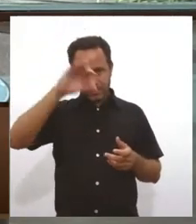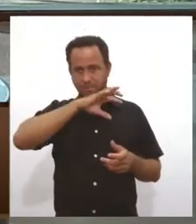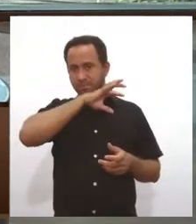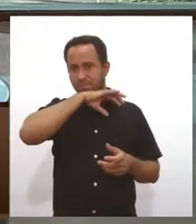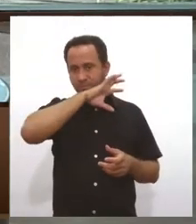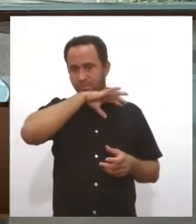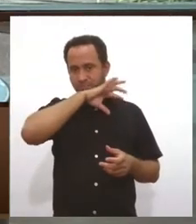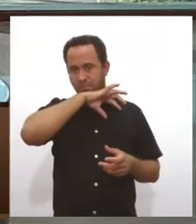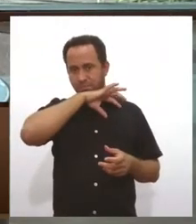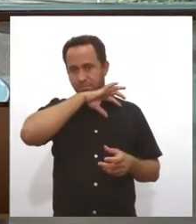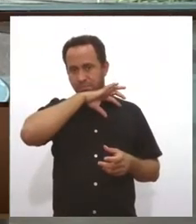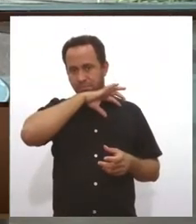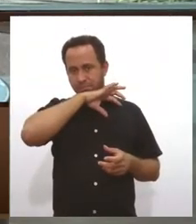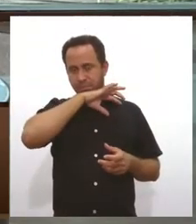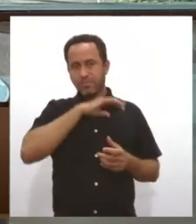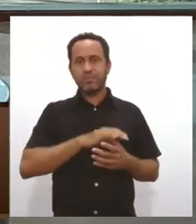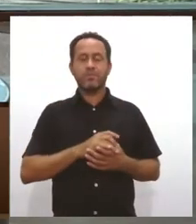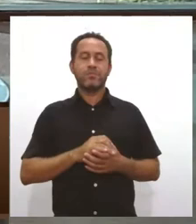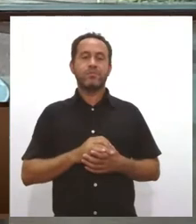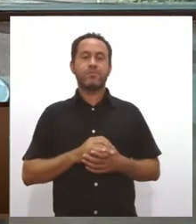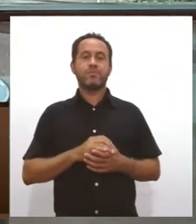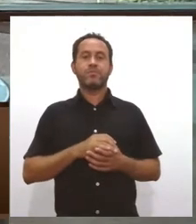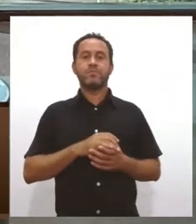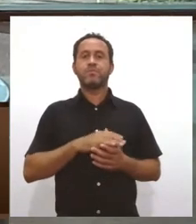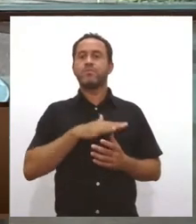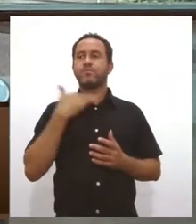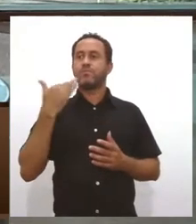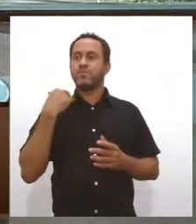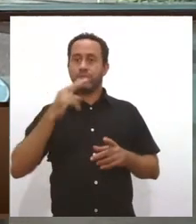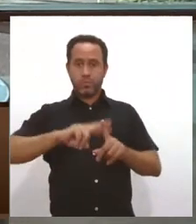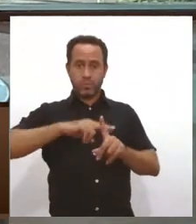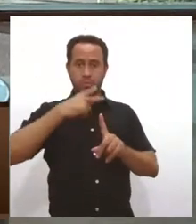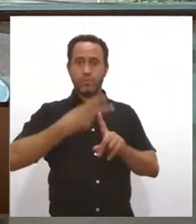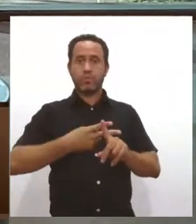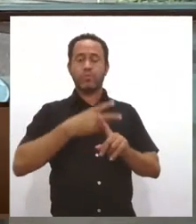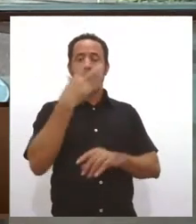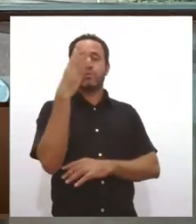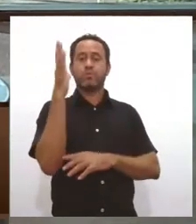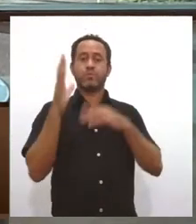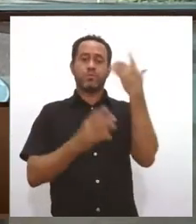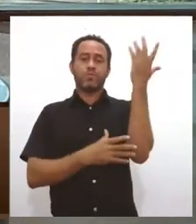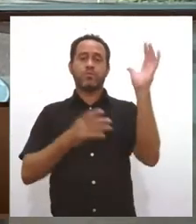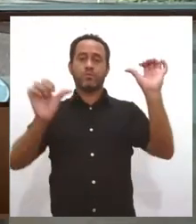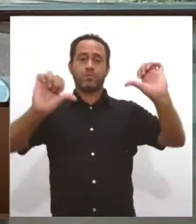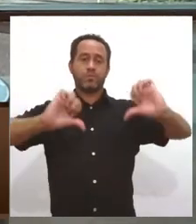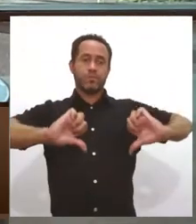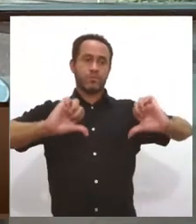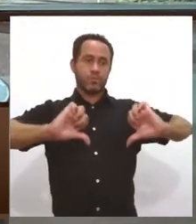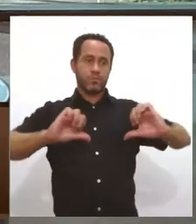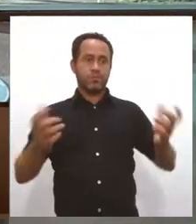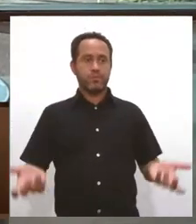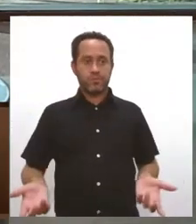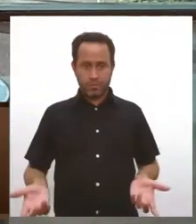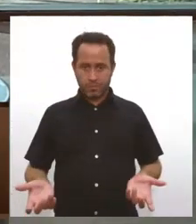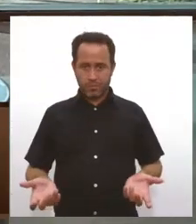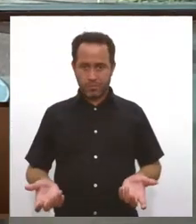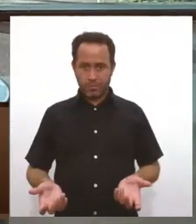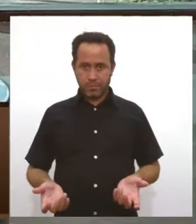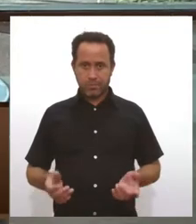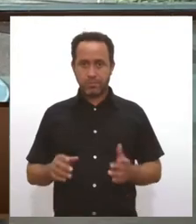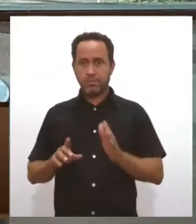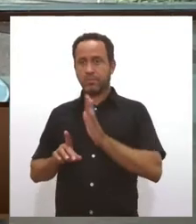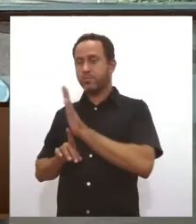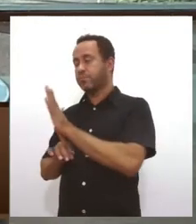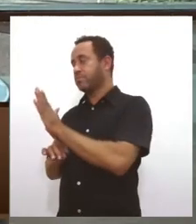E a pastagem, realmente, tem um desmatamento duplo aí, praticamente, um dano duplo, né? É curioso isso. A minha pergunta,